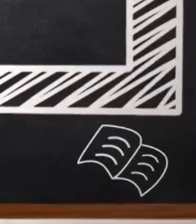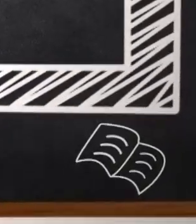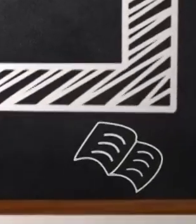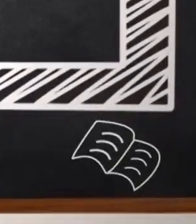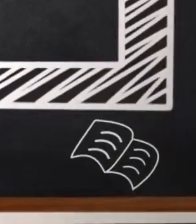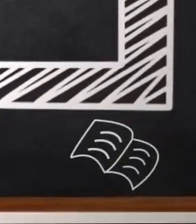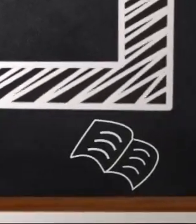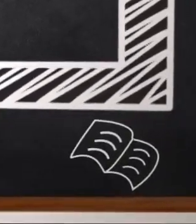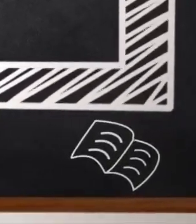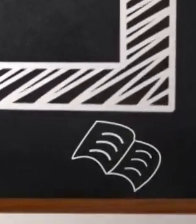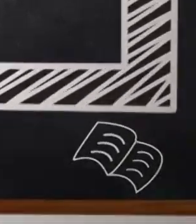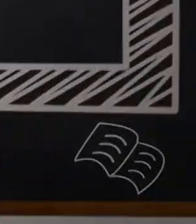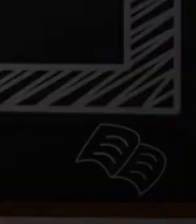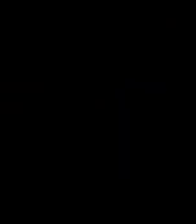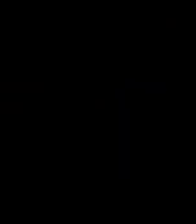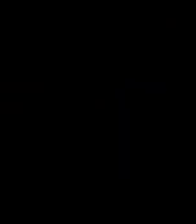Até breve.